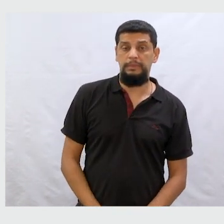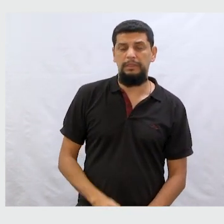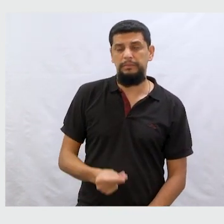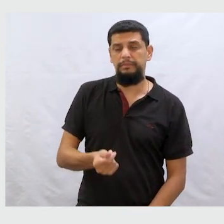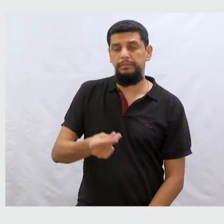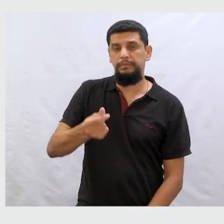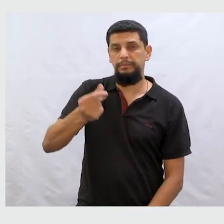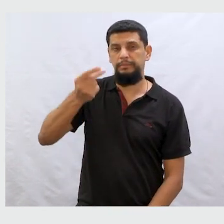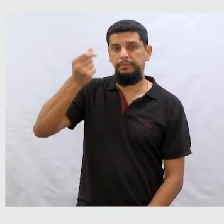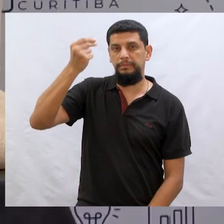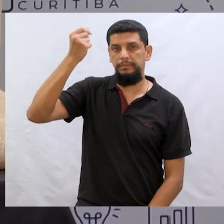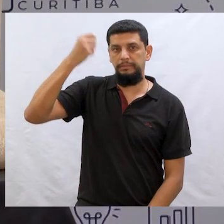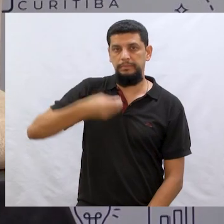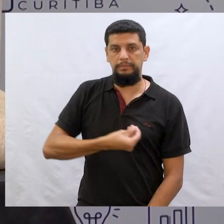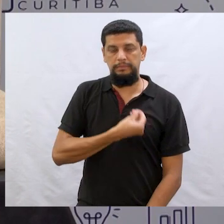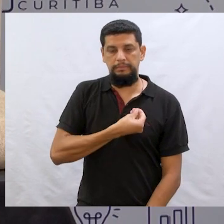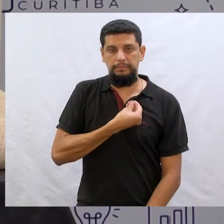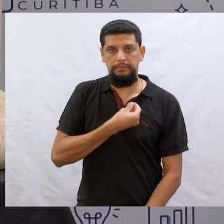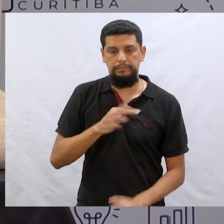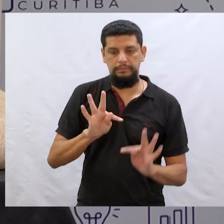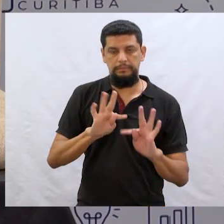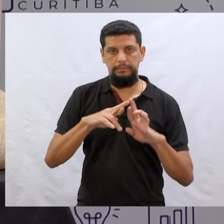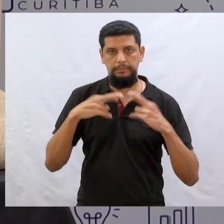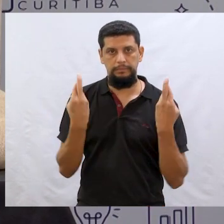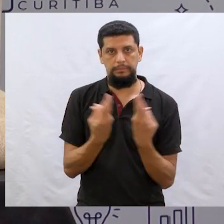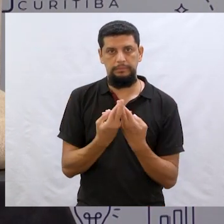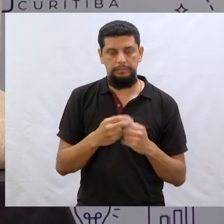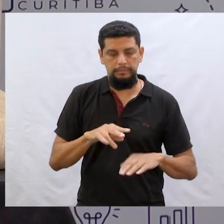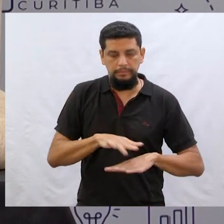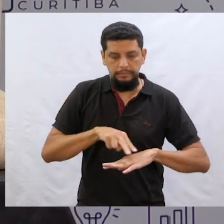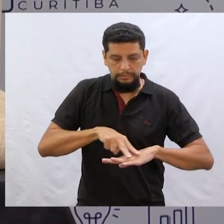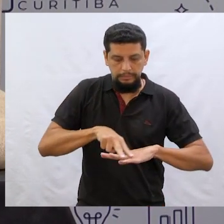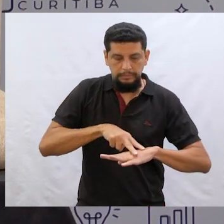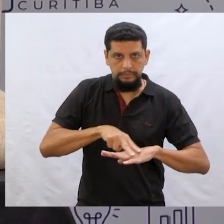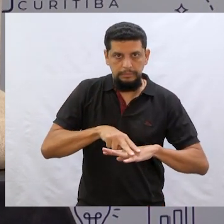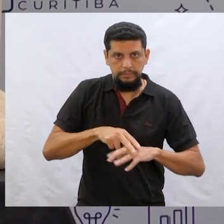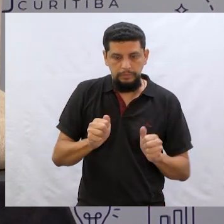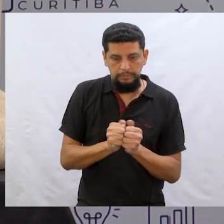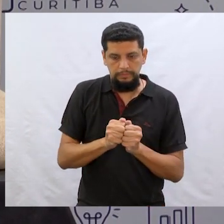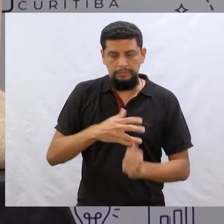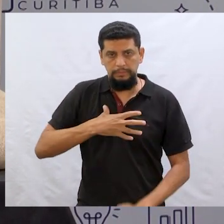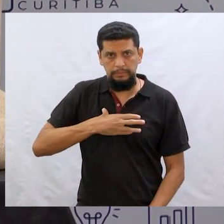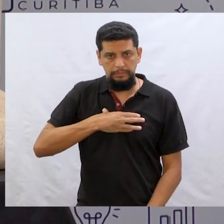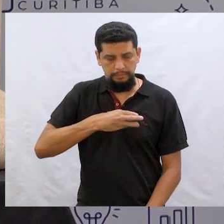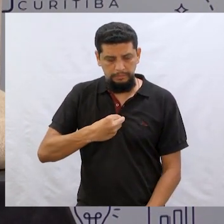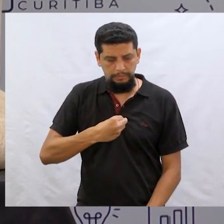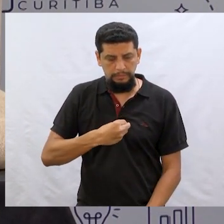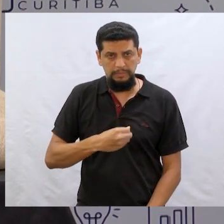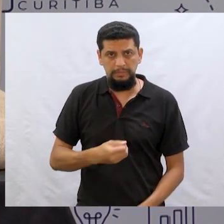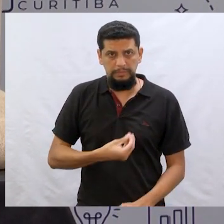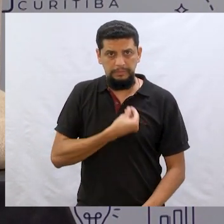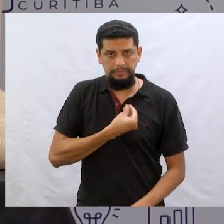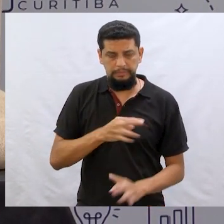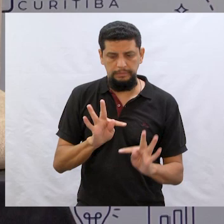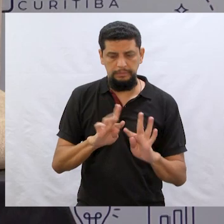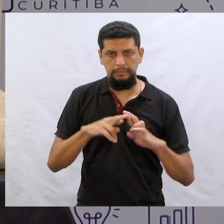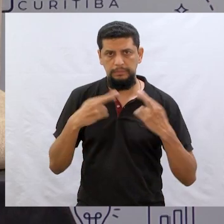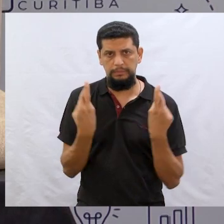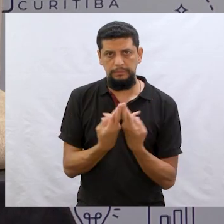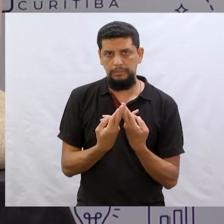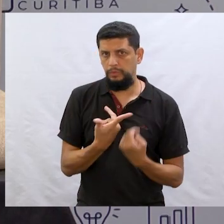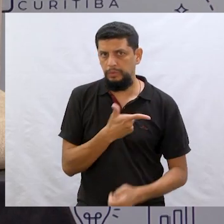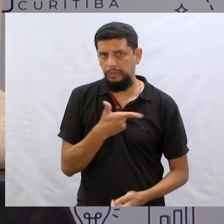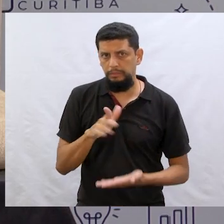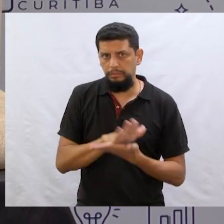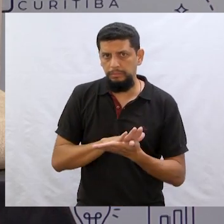Há muitos e muitos anos vivia numa aldeia uma viúva com seu filho. É. Eles viviam lá nessa aldeia e não tinham